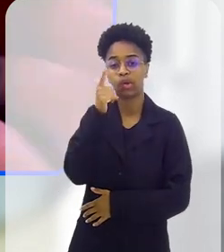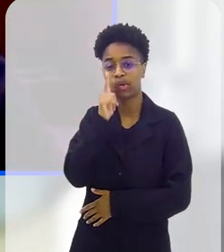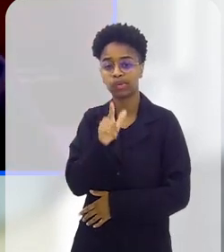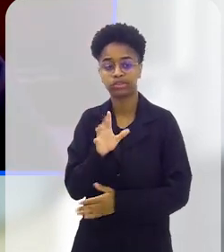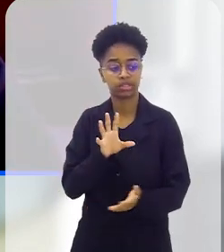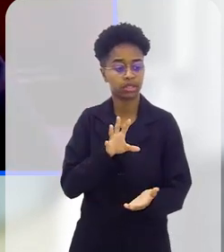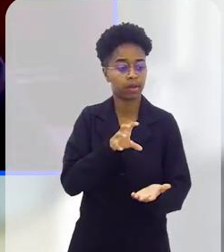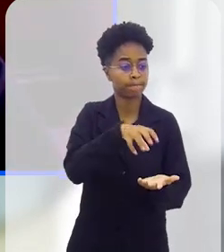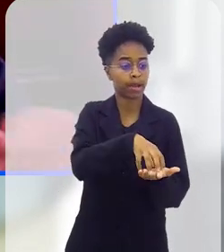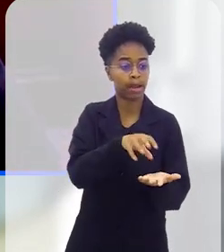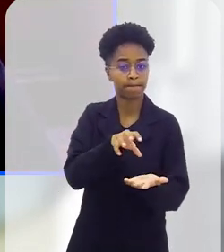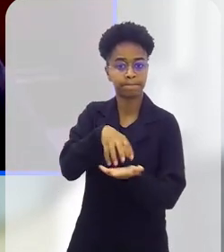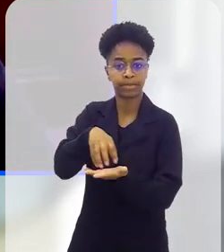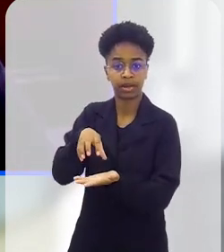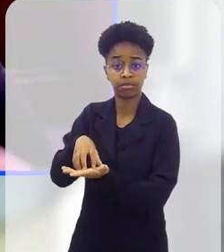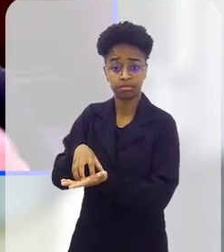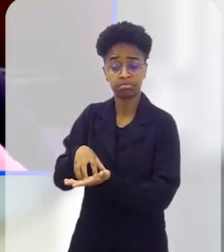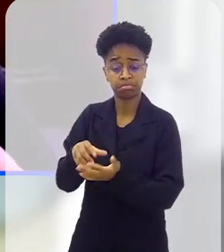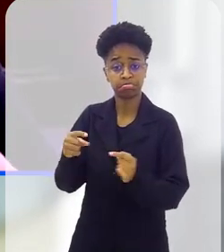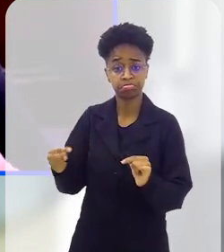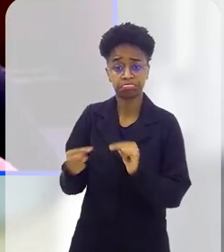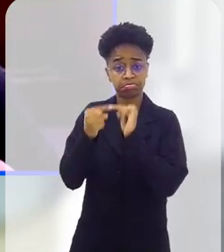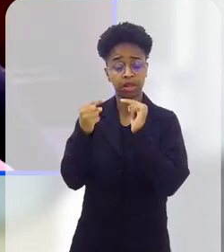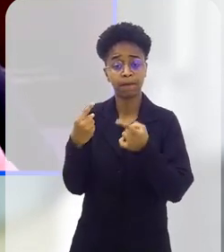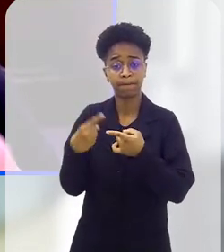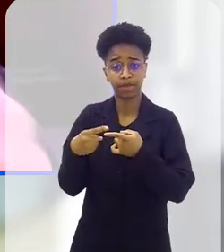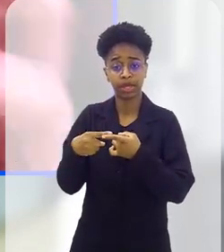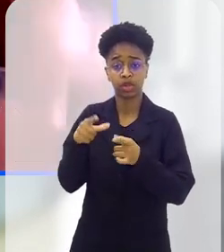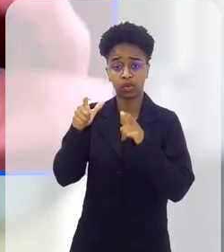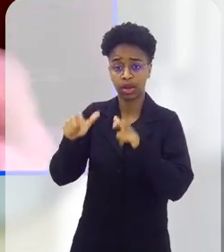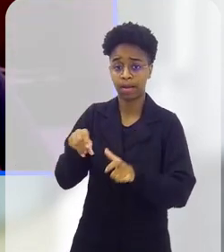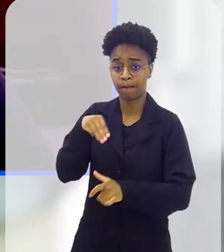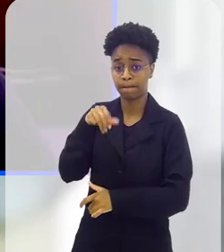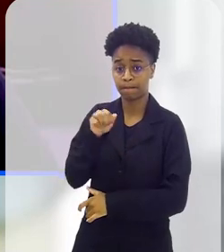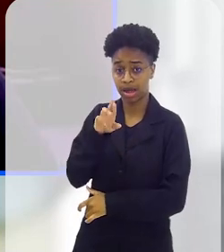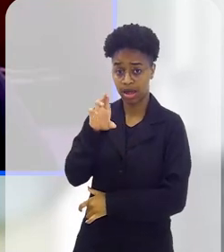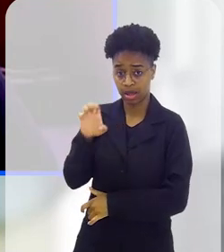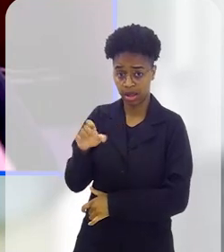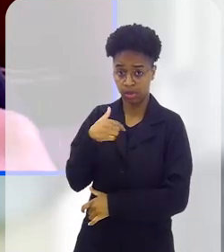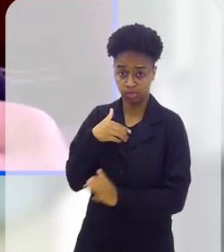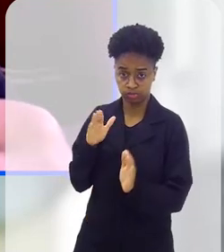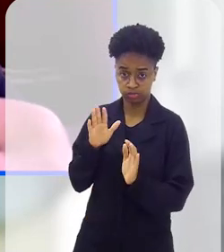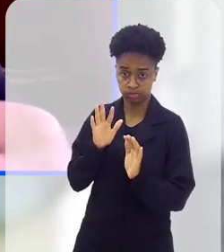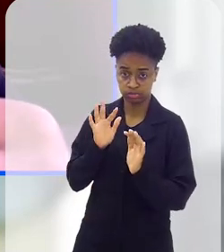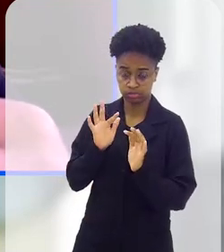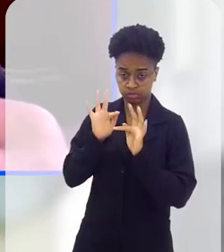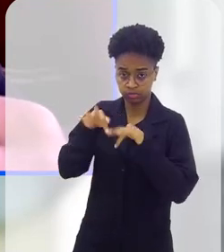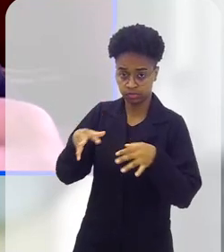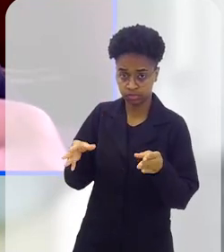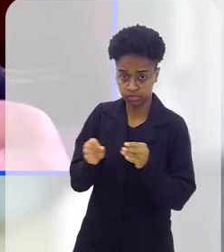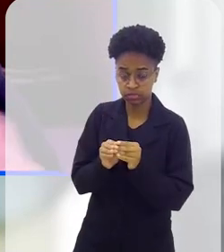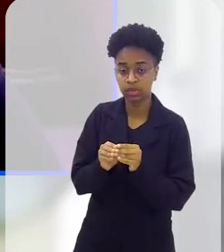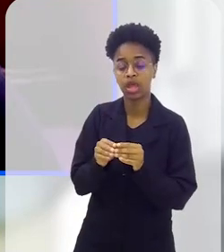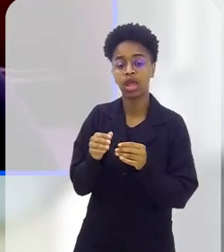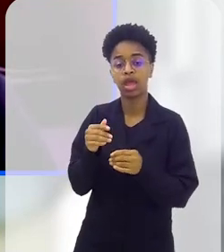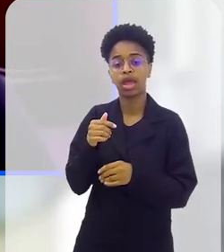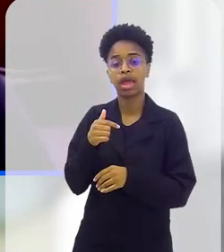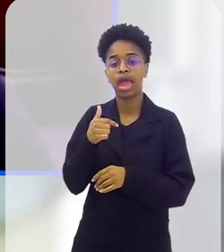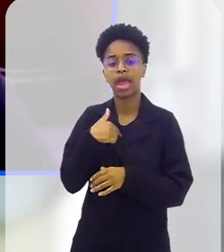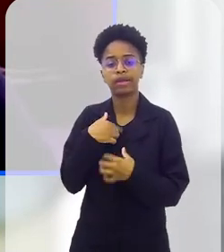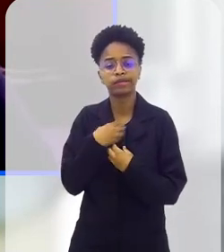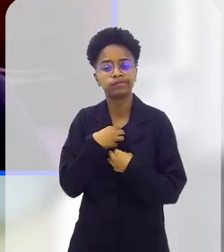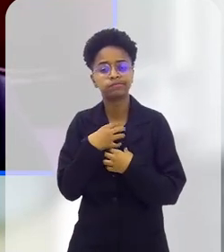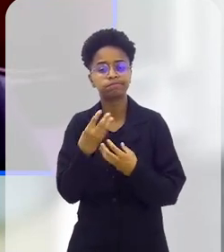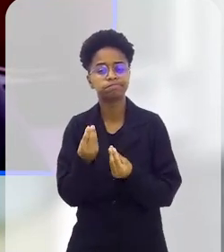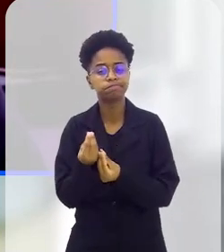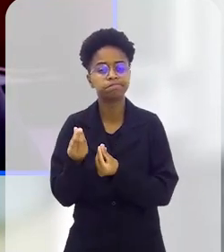chegar a essas comunidades, faz muito sentido, porque na Maré, aí, com isso me encerro, era muito sensível